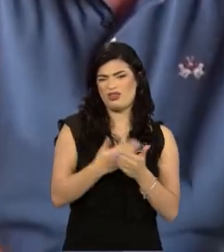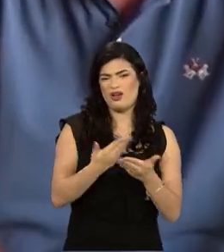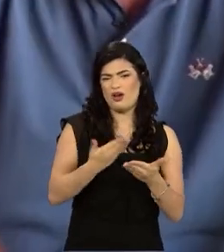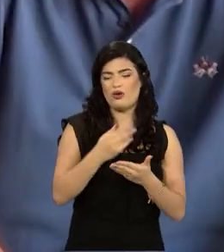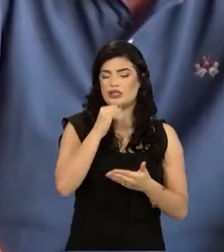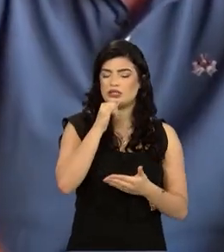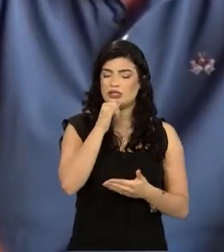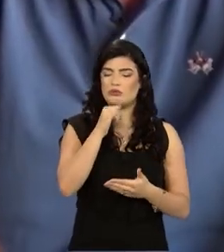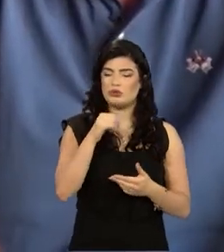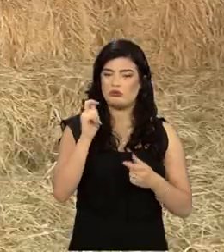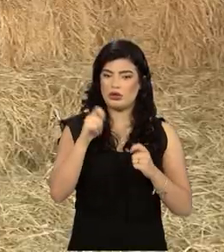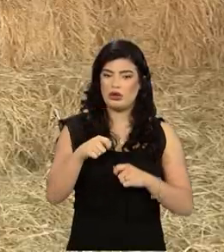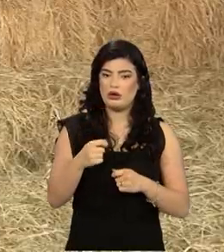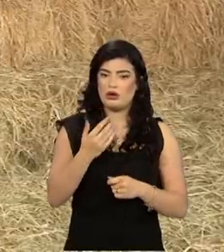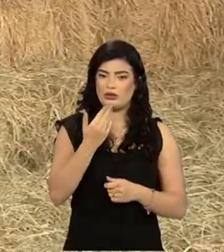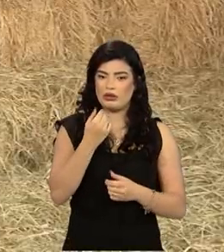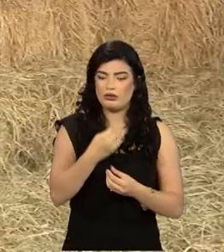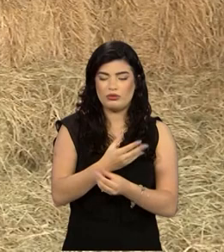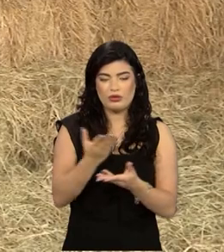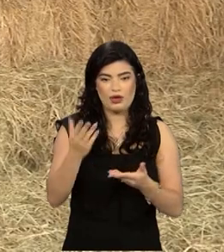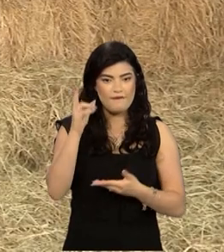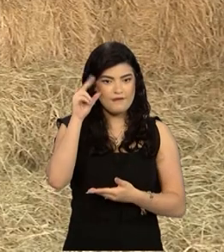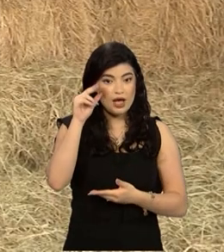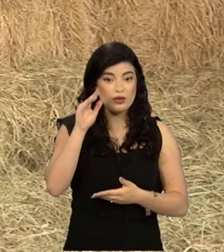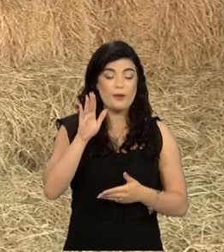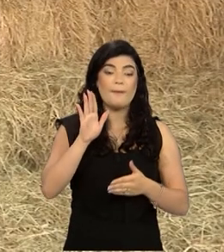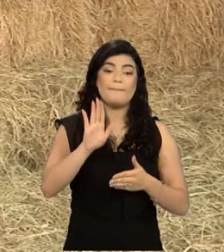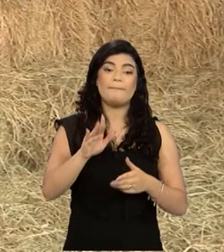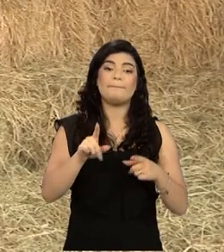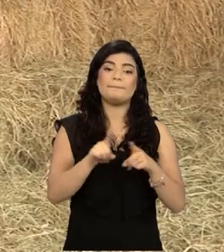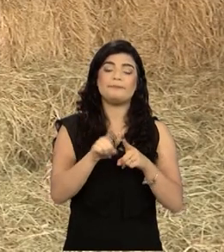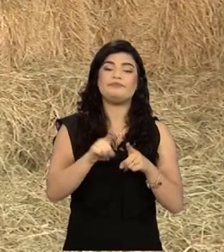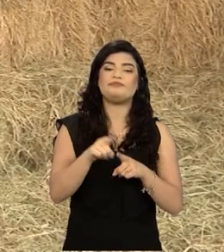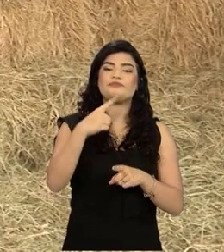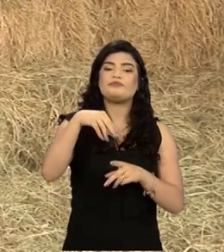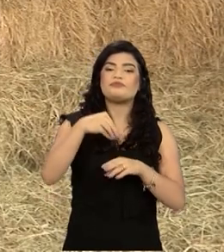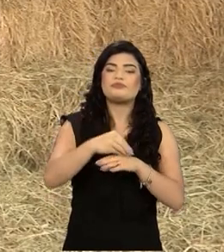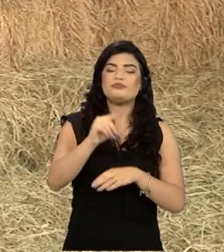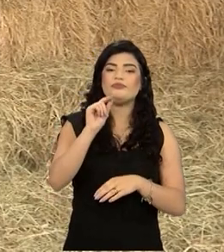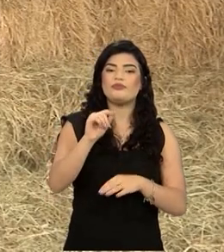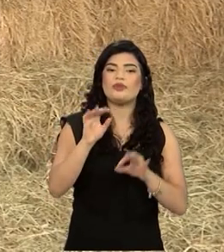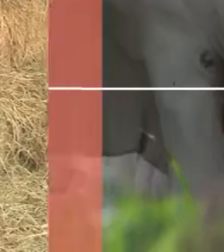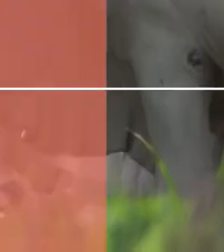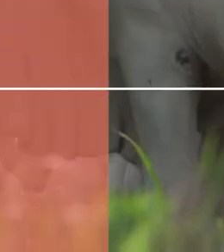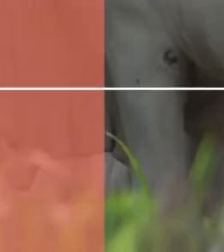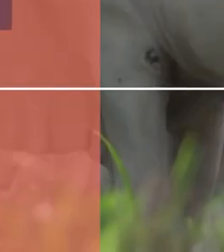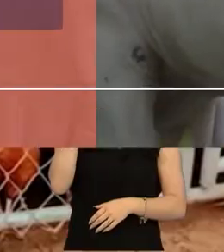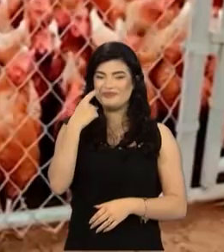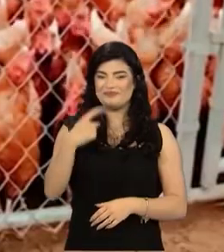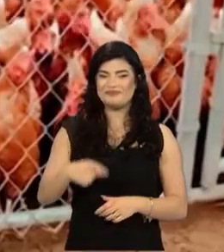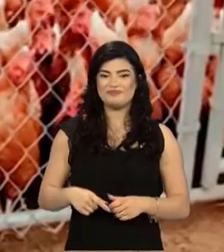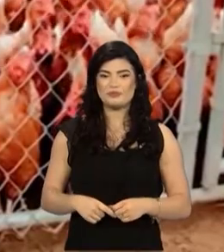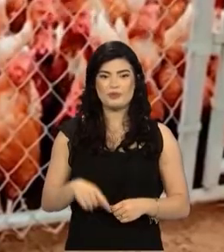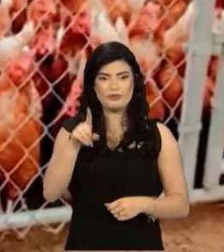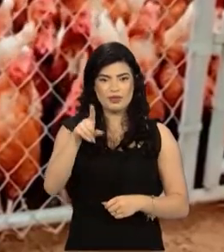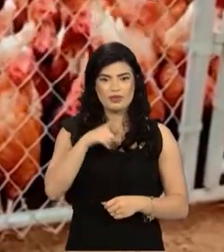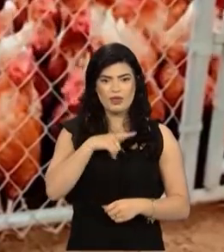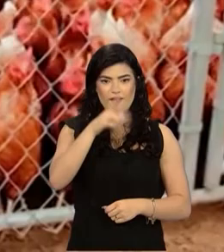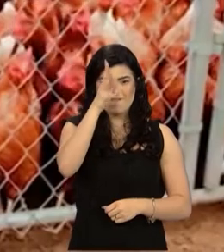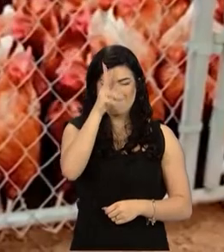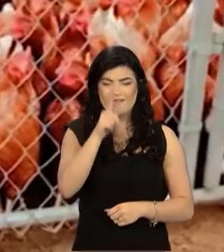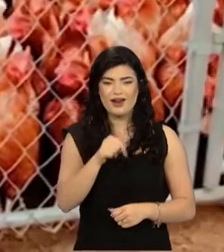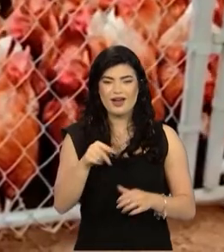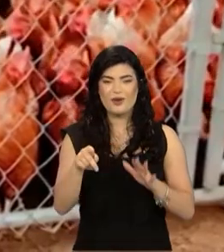no campo. E normalmente a gente recomenda que se compre isso no final do verão. Nesse